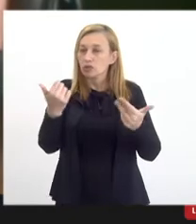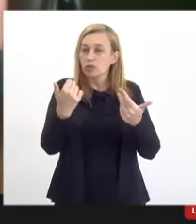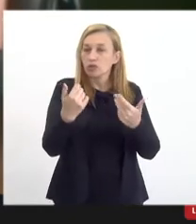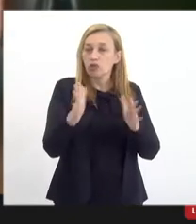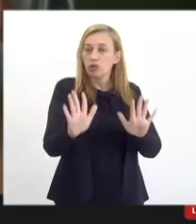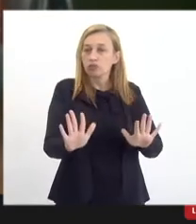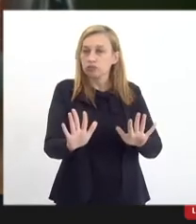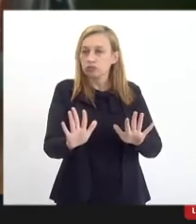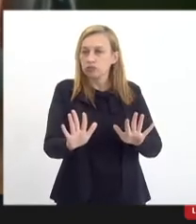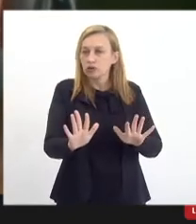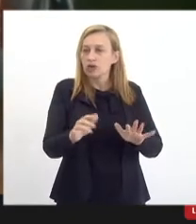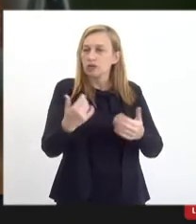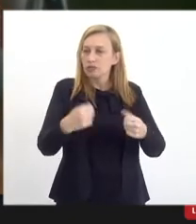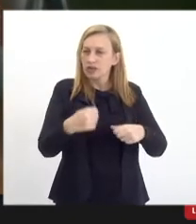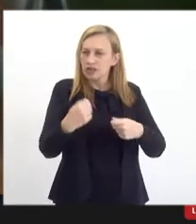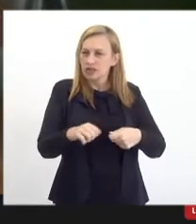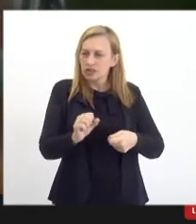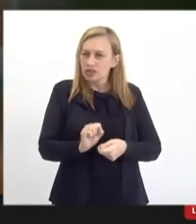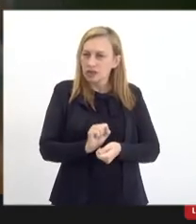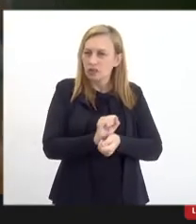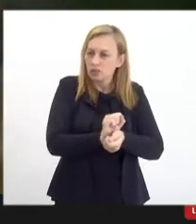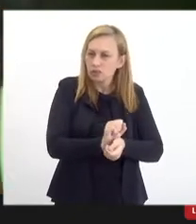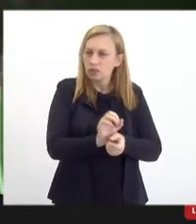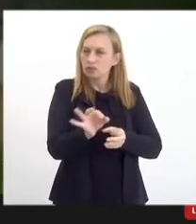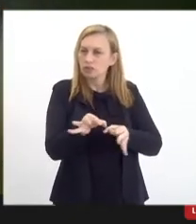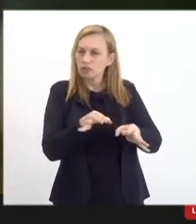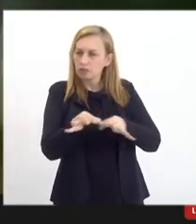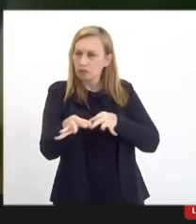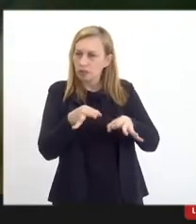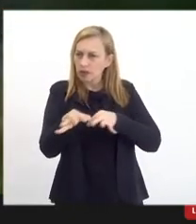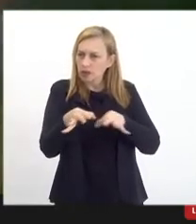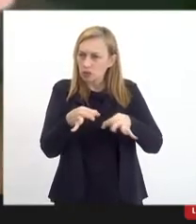bem amarrado um plano de negócios ao se